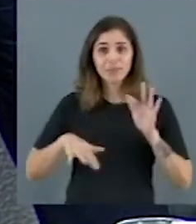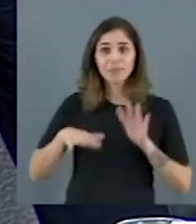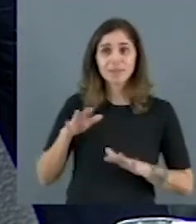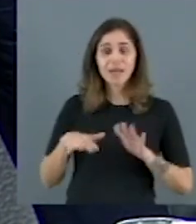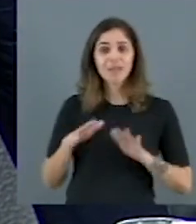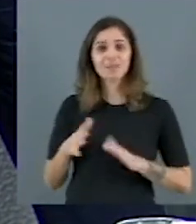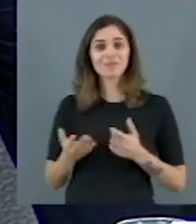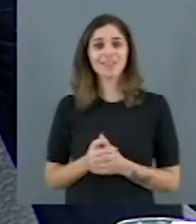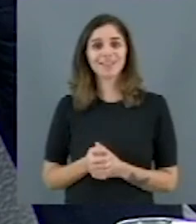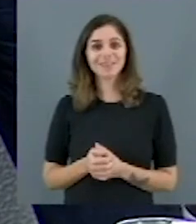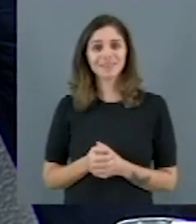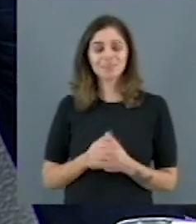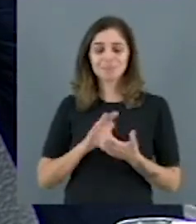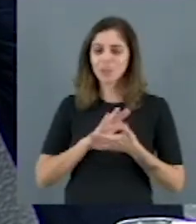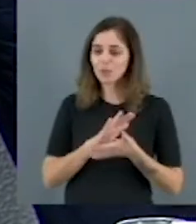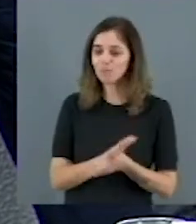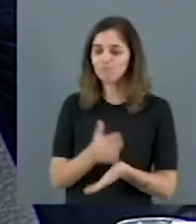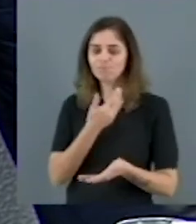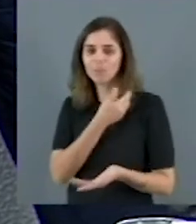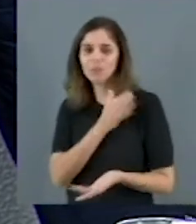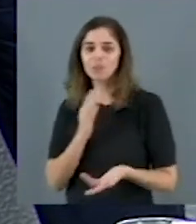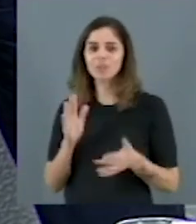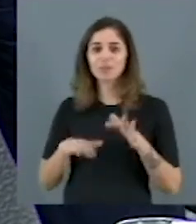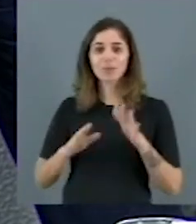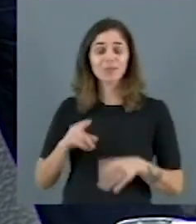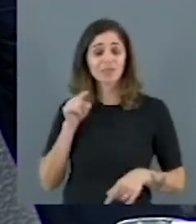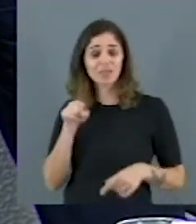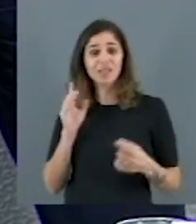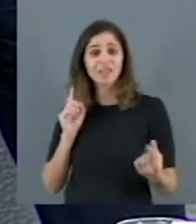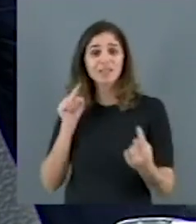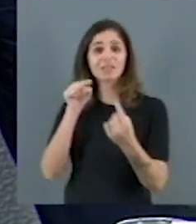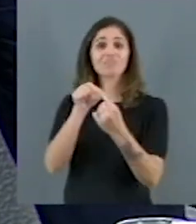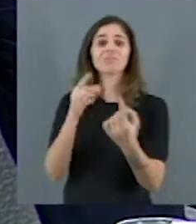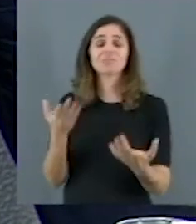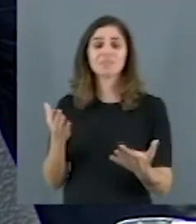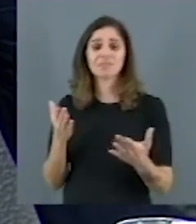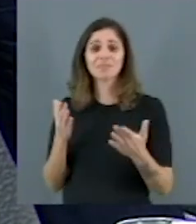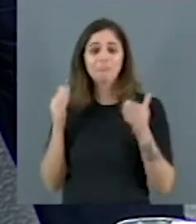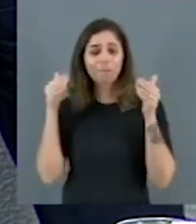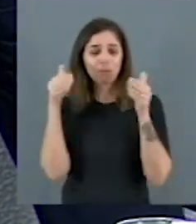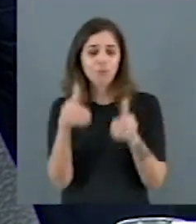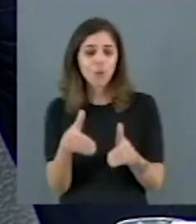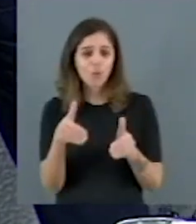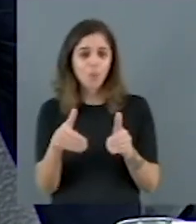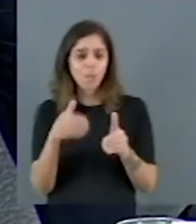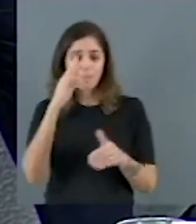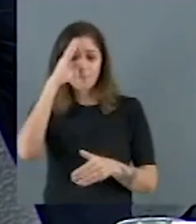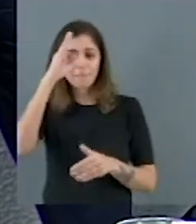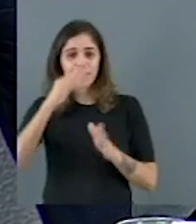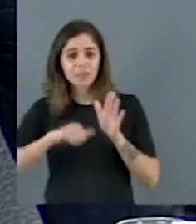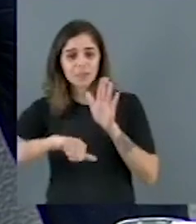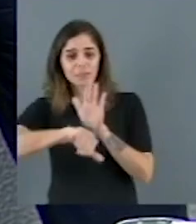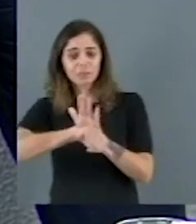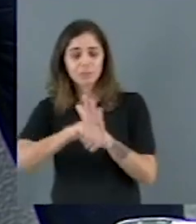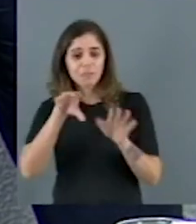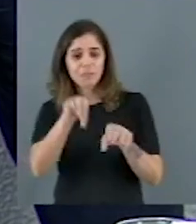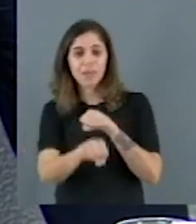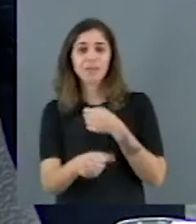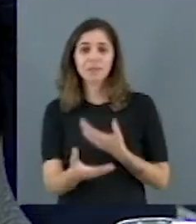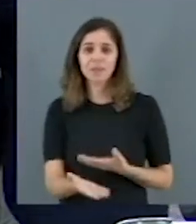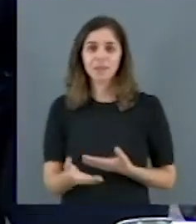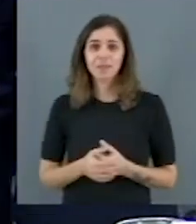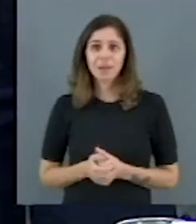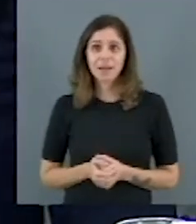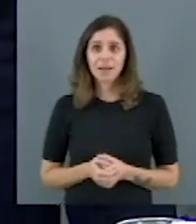preferencial da nossa violência. Esse é um exemplo para pensarmos o quanto a violência é um tema complexo. Violência